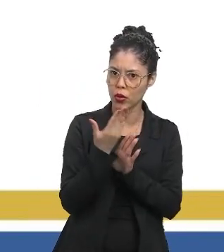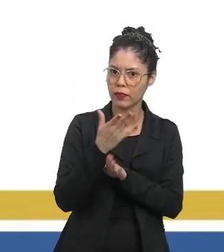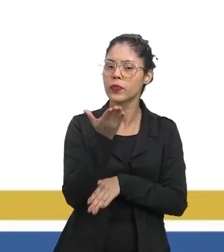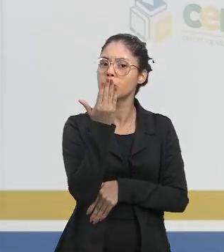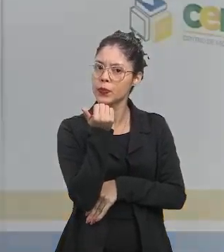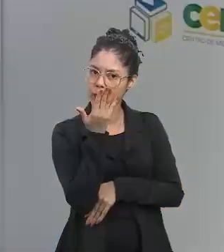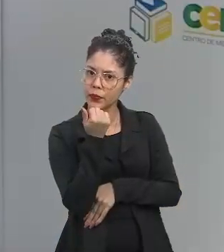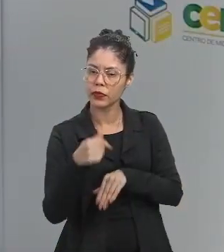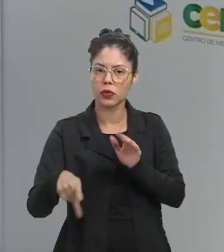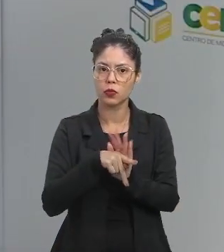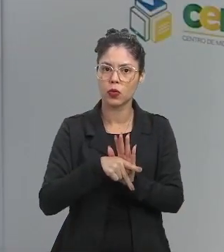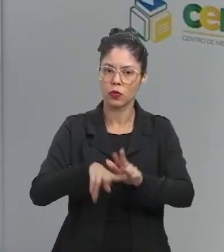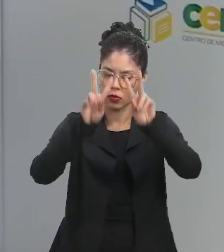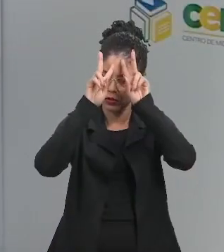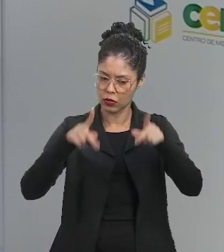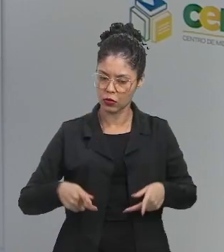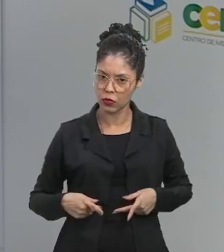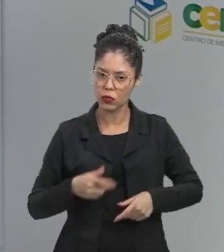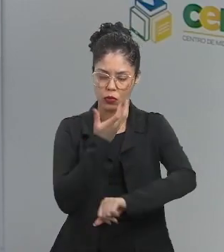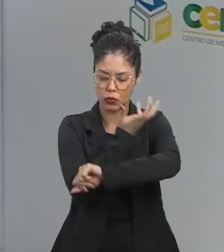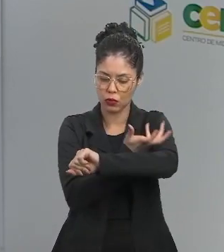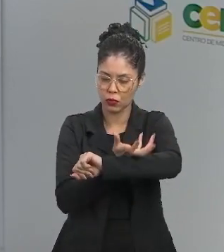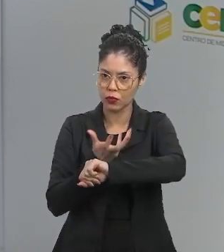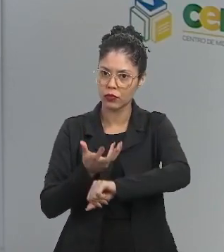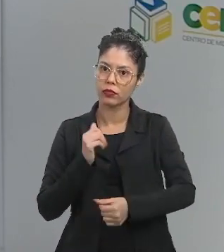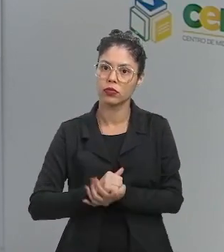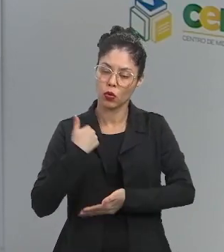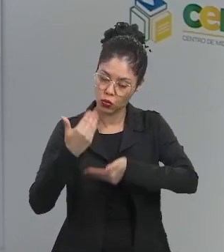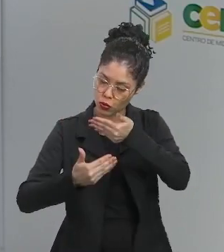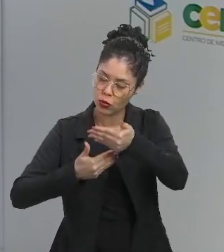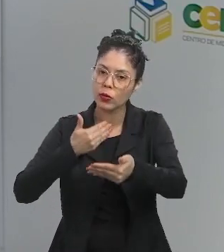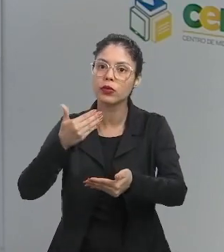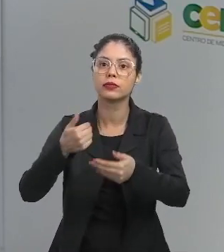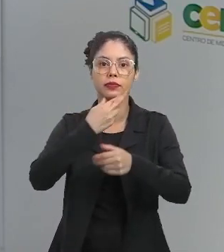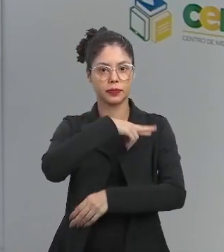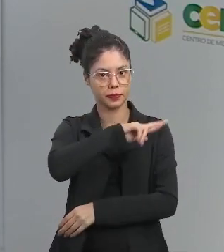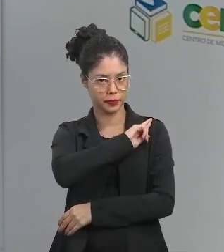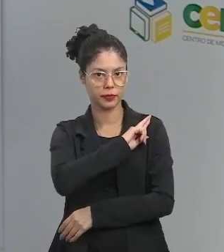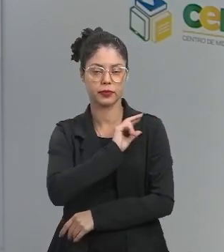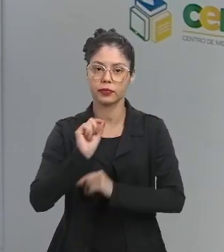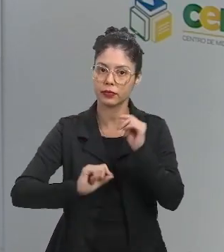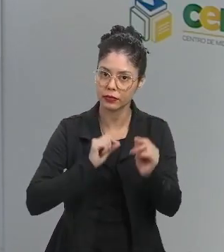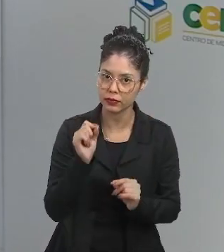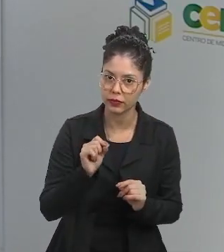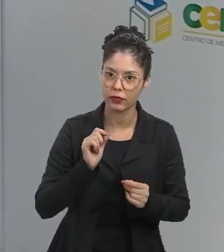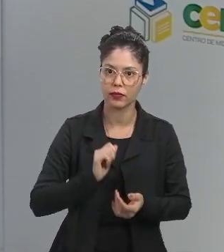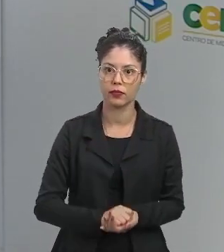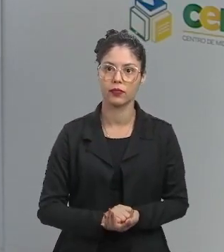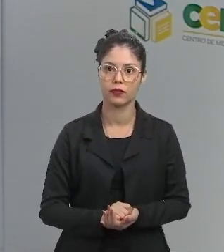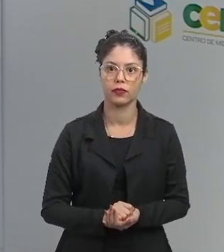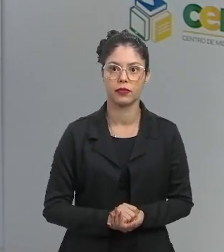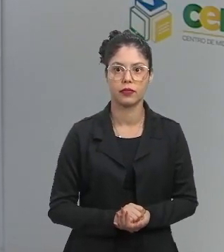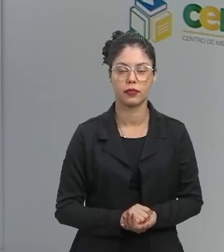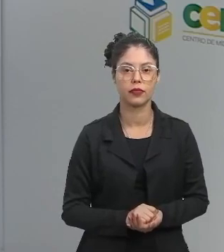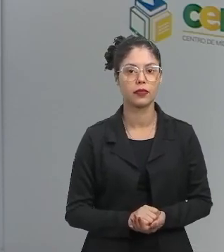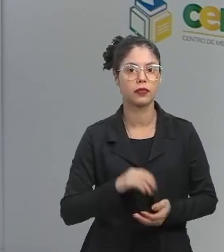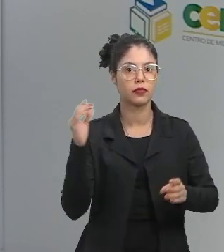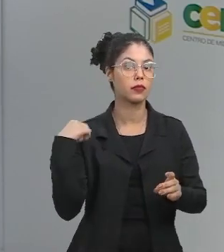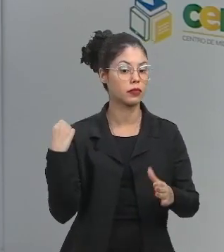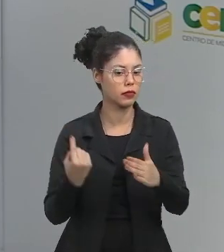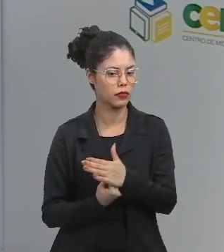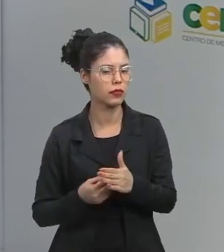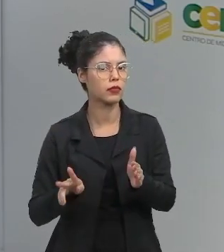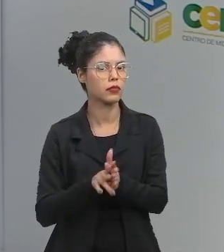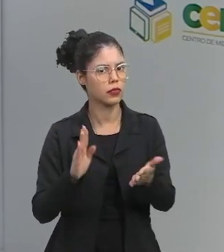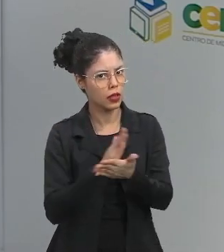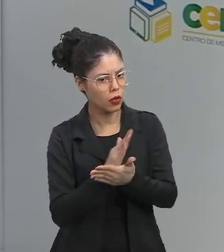alimento para a humanidade, para os herbívoros. Os processos responsáveis são. E aí vamos ver se nós nos incluímos em